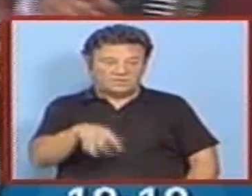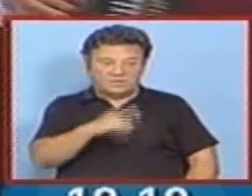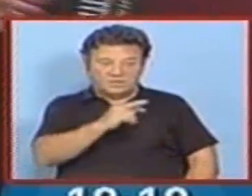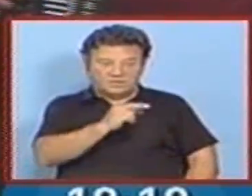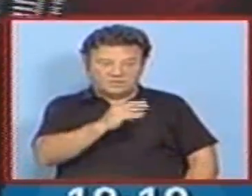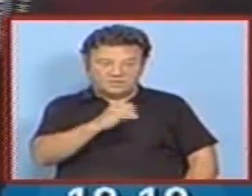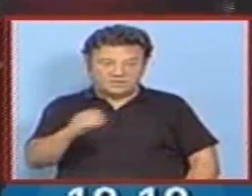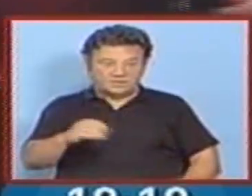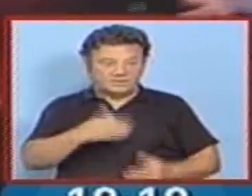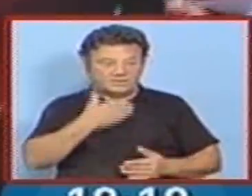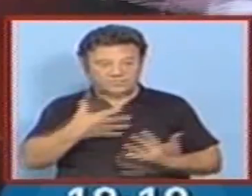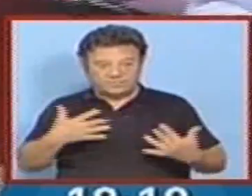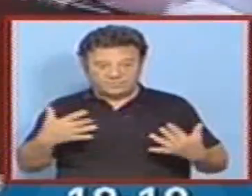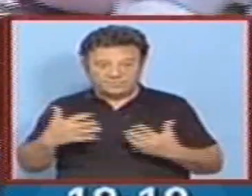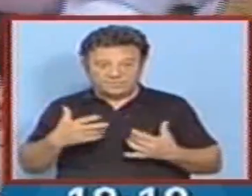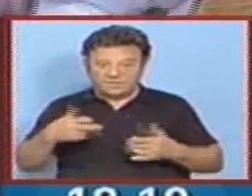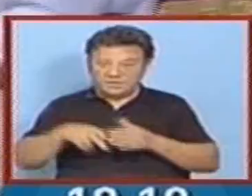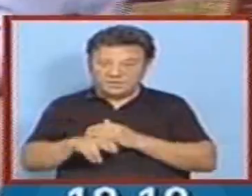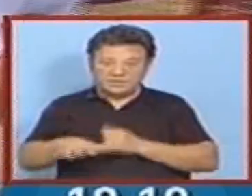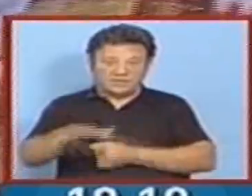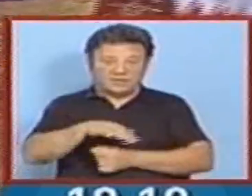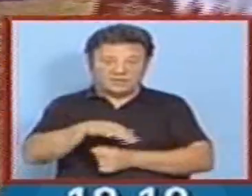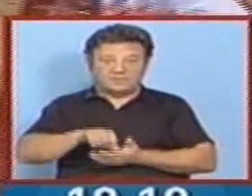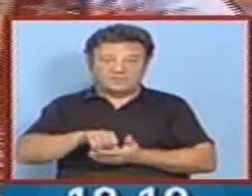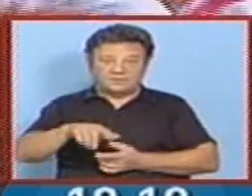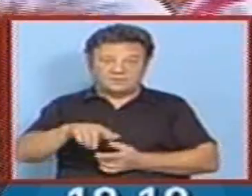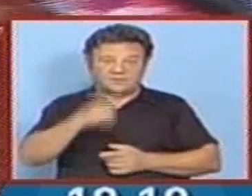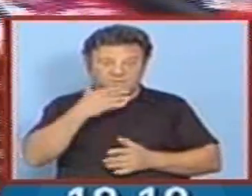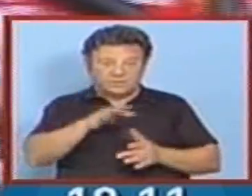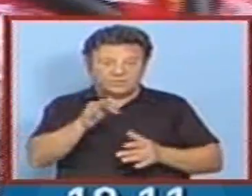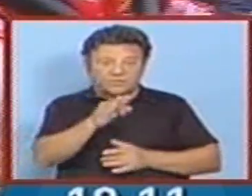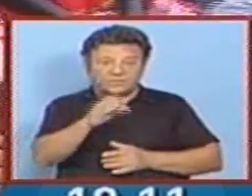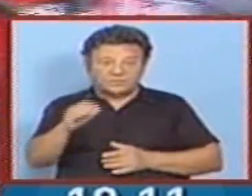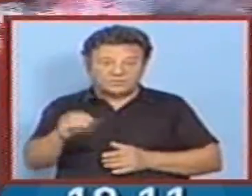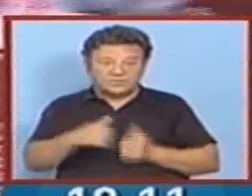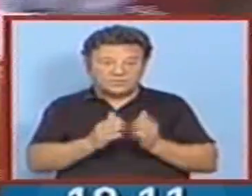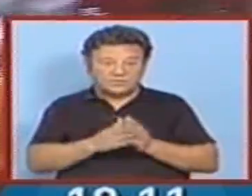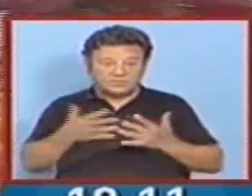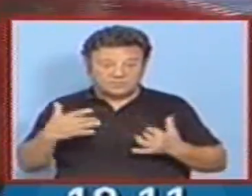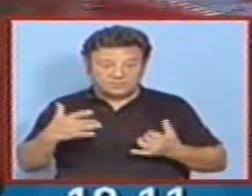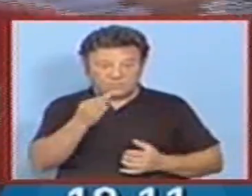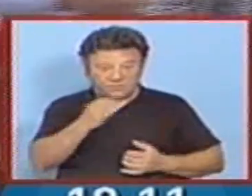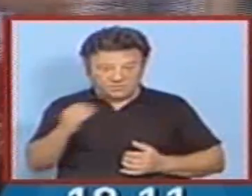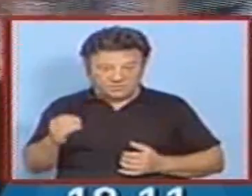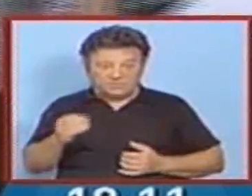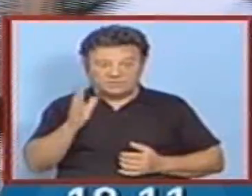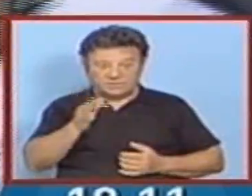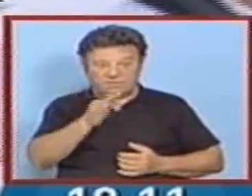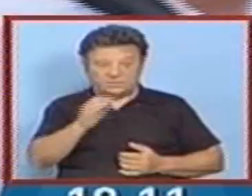cerca de 300 concertistas entrarem aqui no Arte de Camões. Cerca de 400 concertinistas.